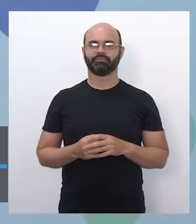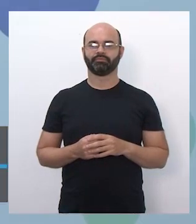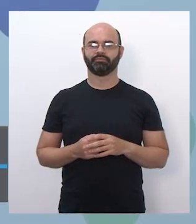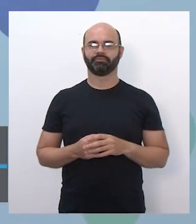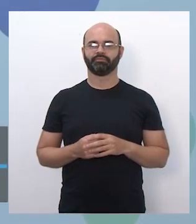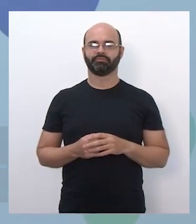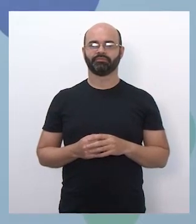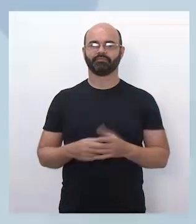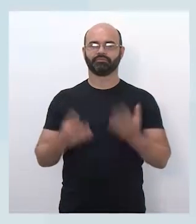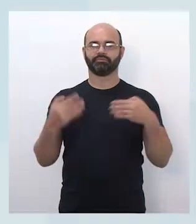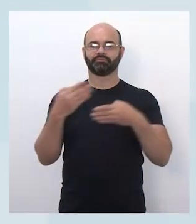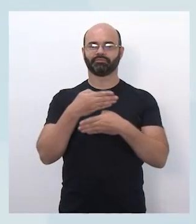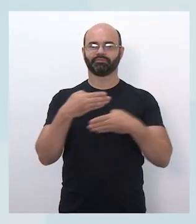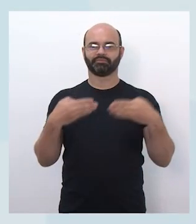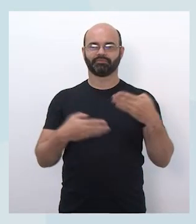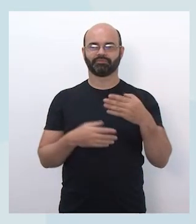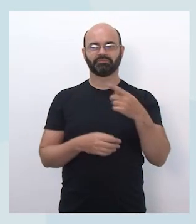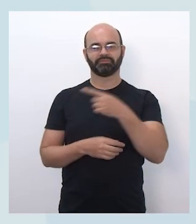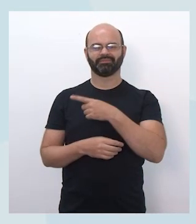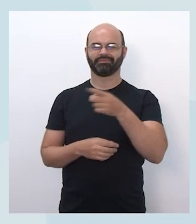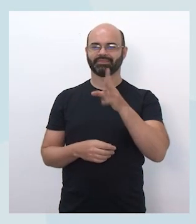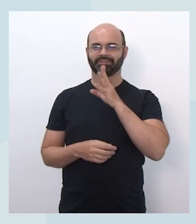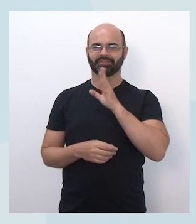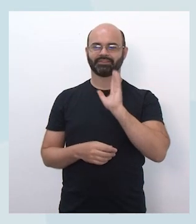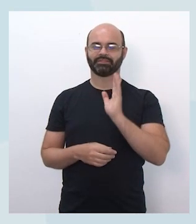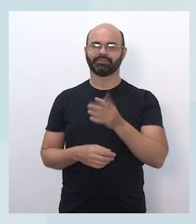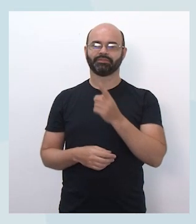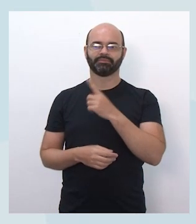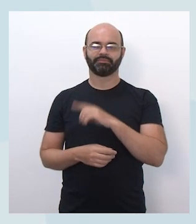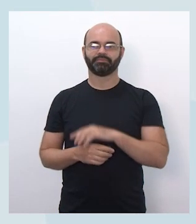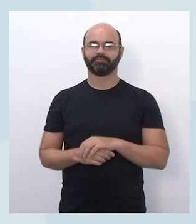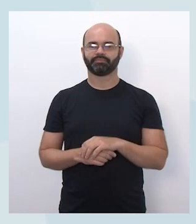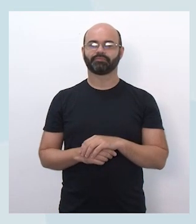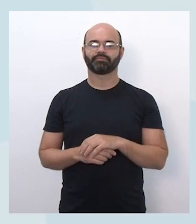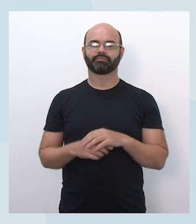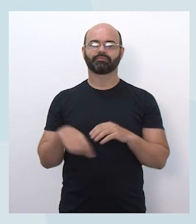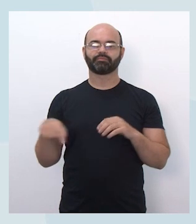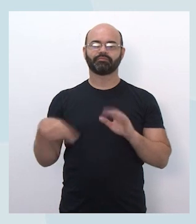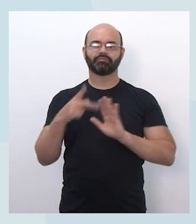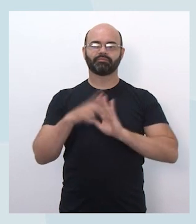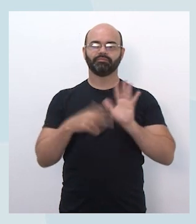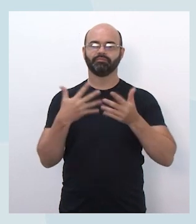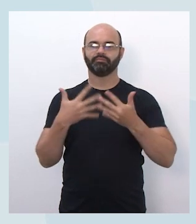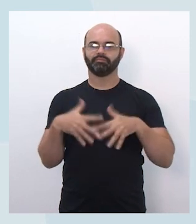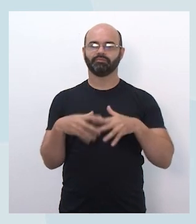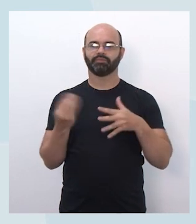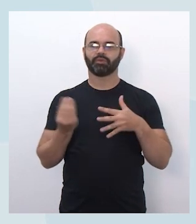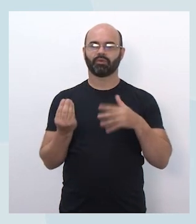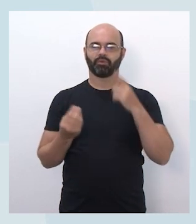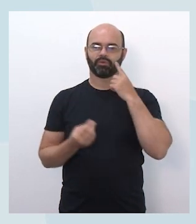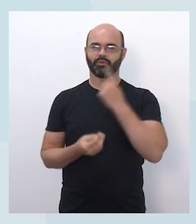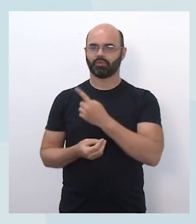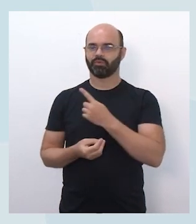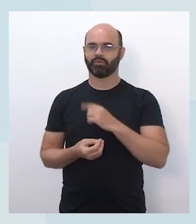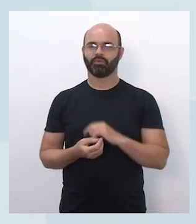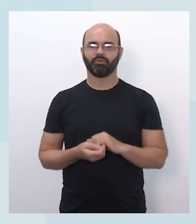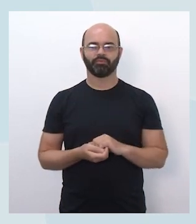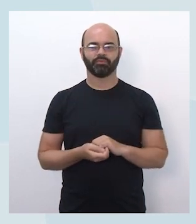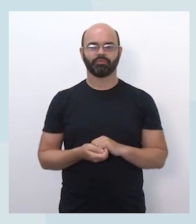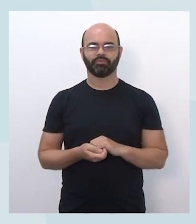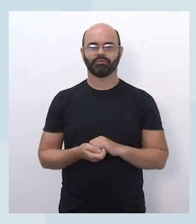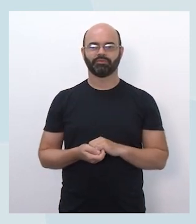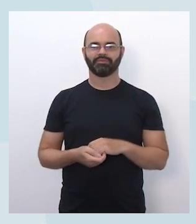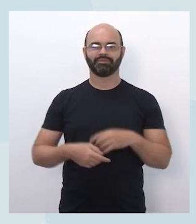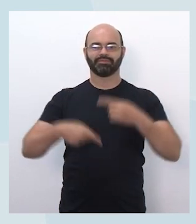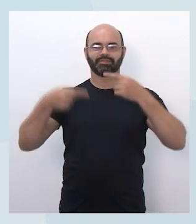slide que já está razoavelmente conhecido, que explica um pouco melhor a estrutura do programa, que desafios ele procura